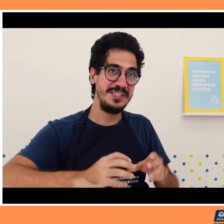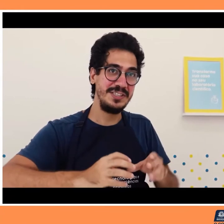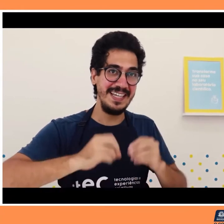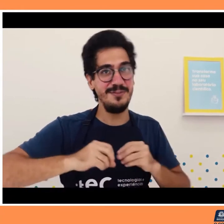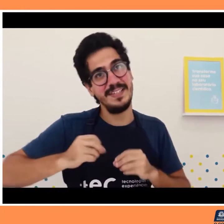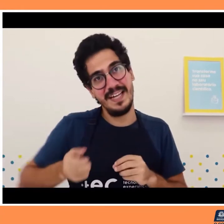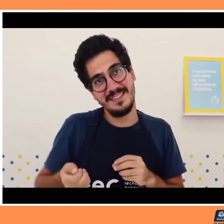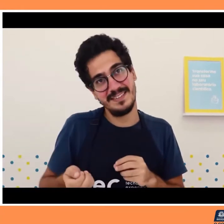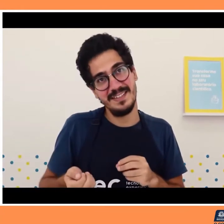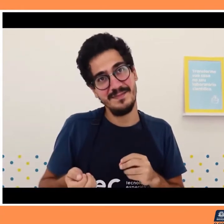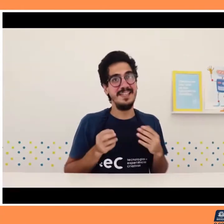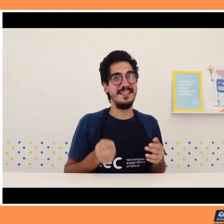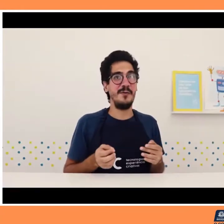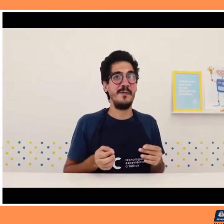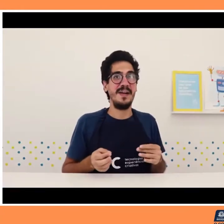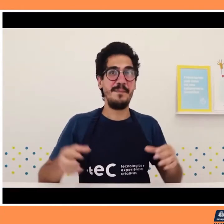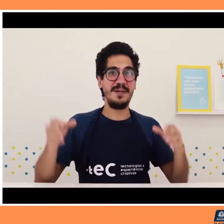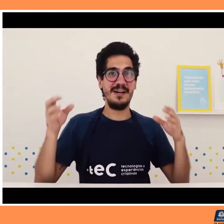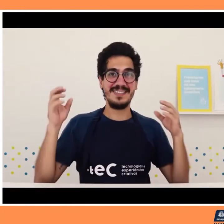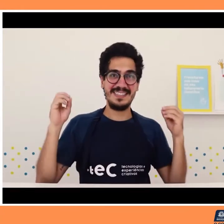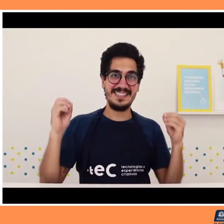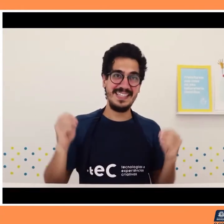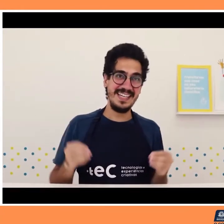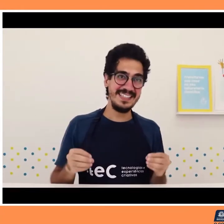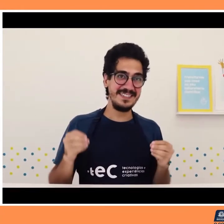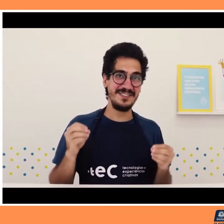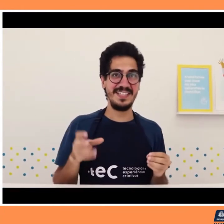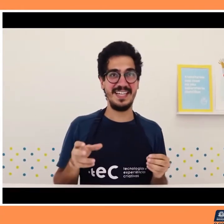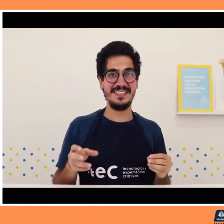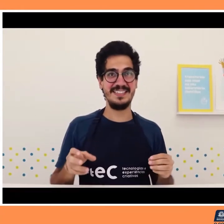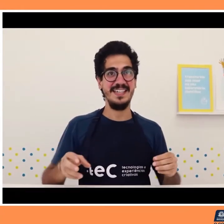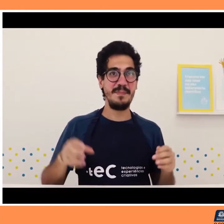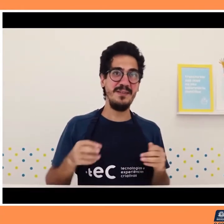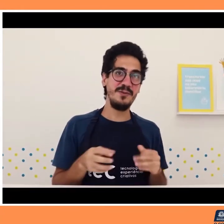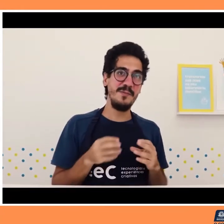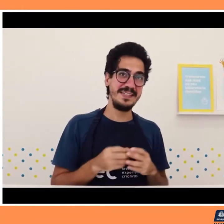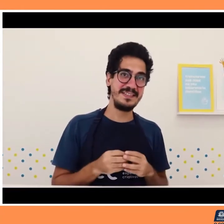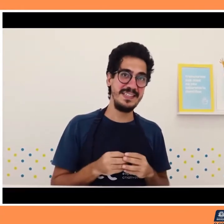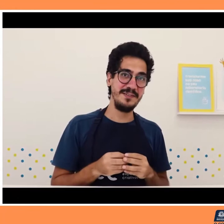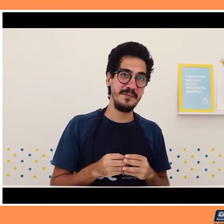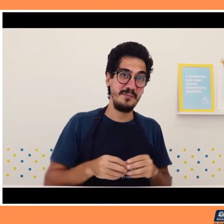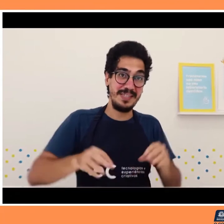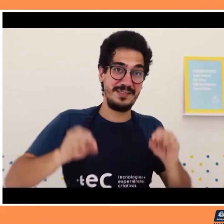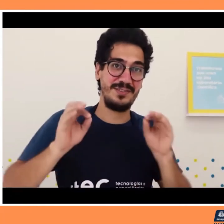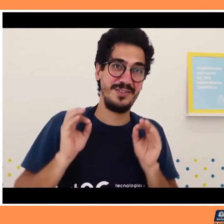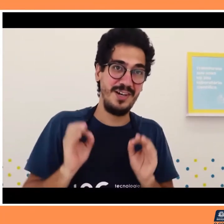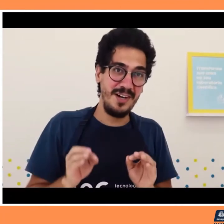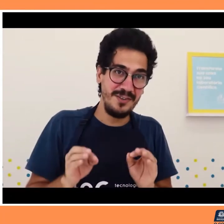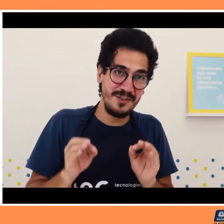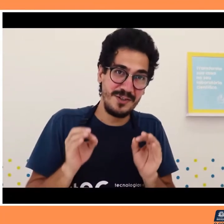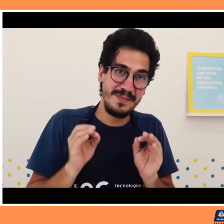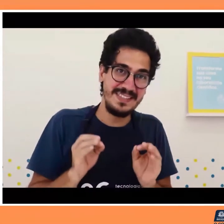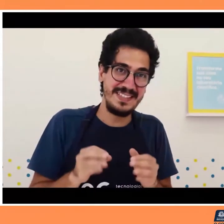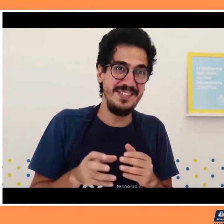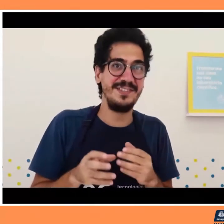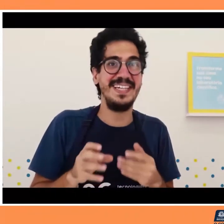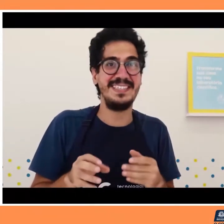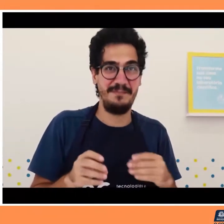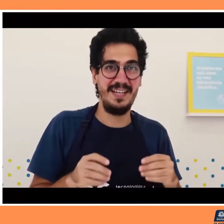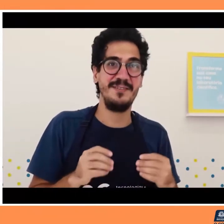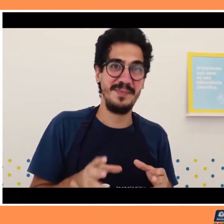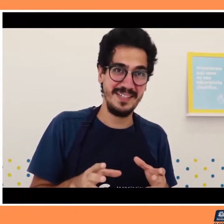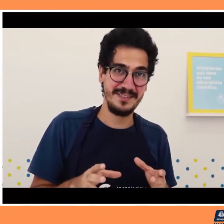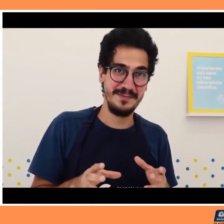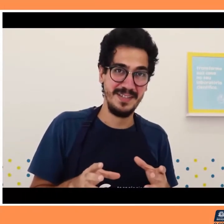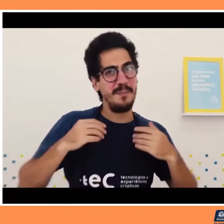semente já tem nutrientes? Então, é por causa desses nutrientes que bem no comecinho, mas só no comecinho